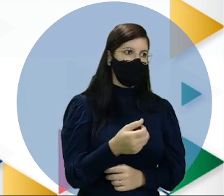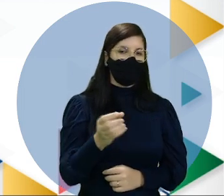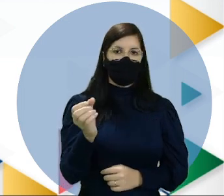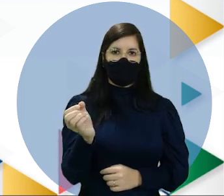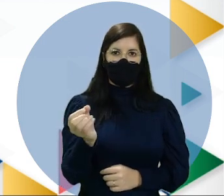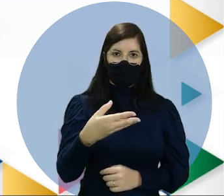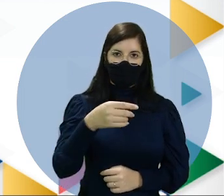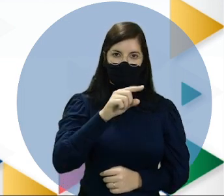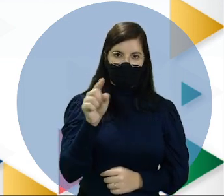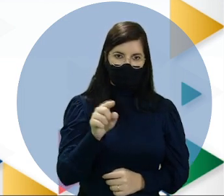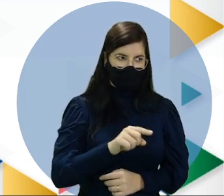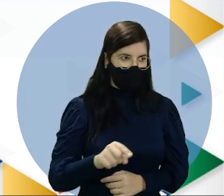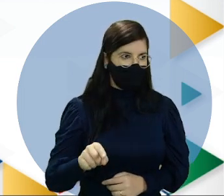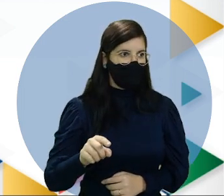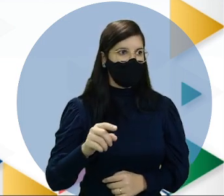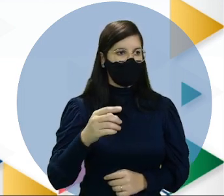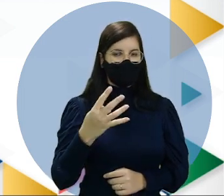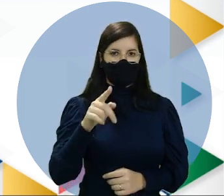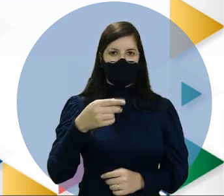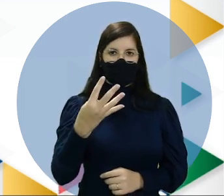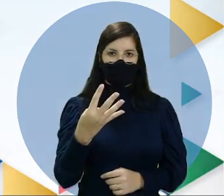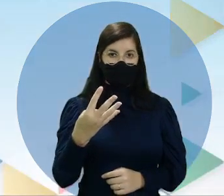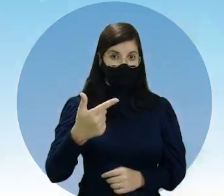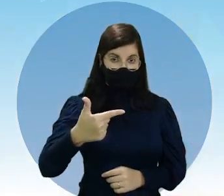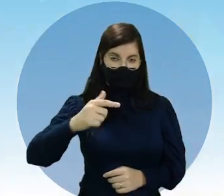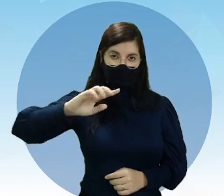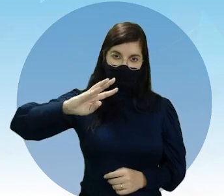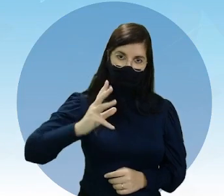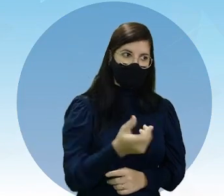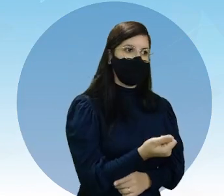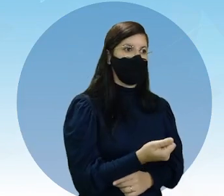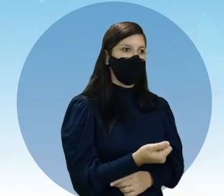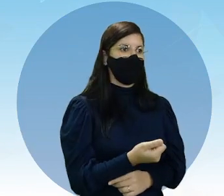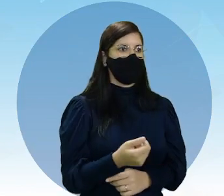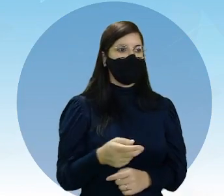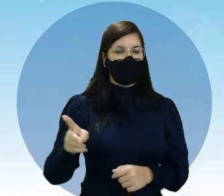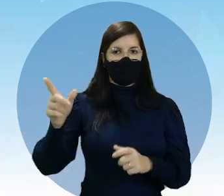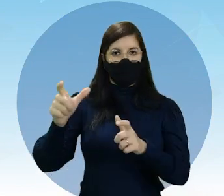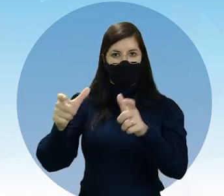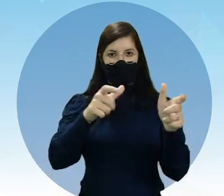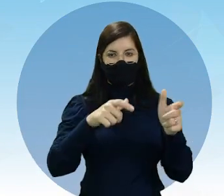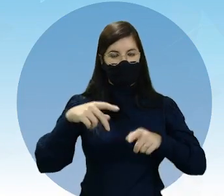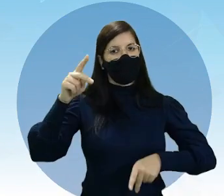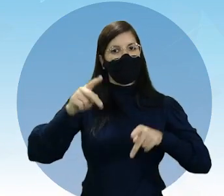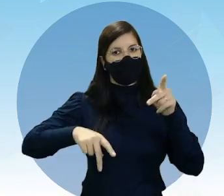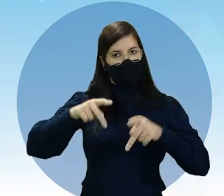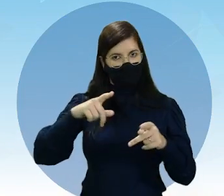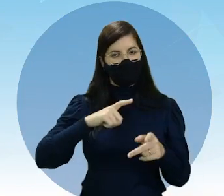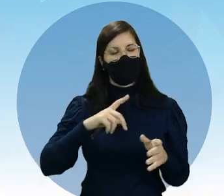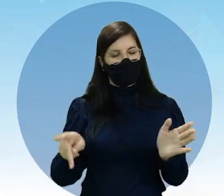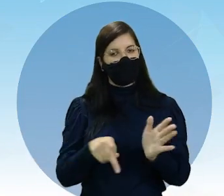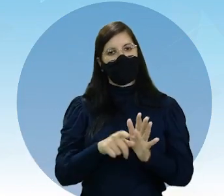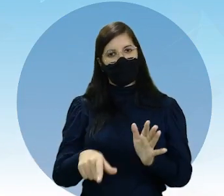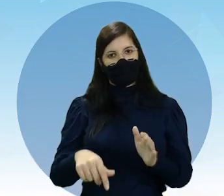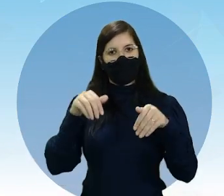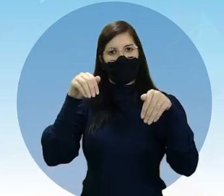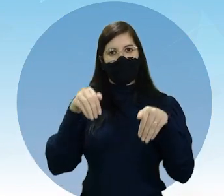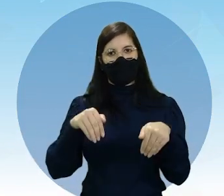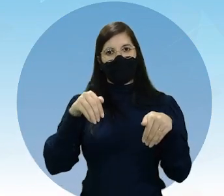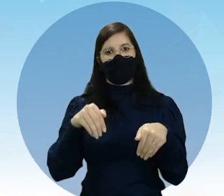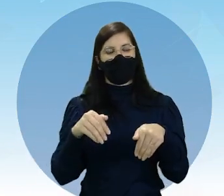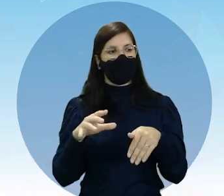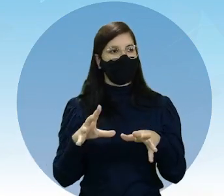4,2 milhões, são outras nações populosas ali da Oceania.